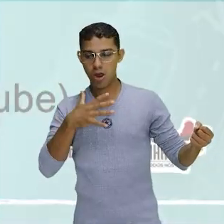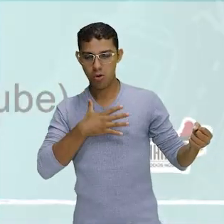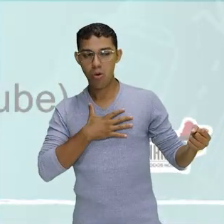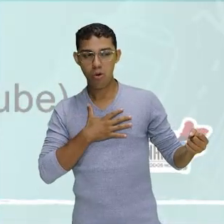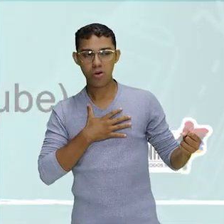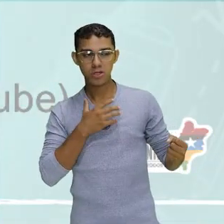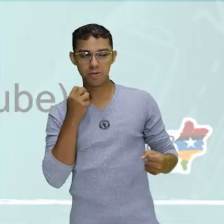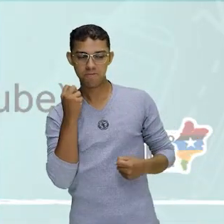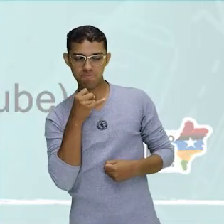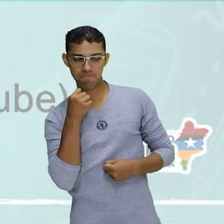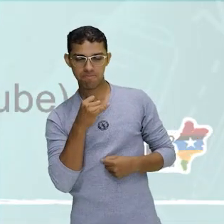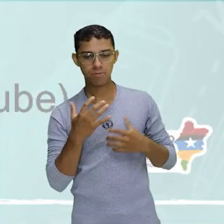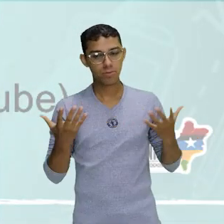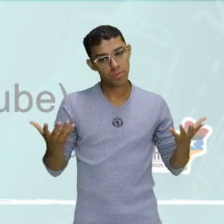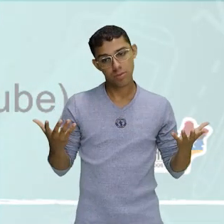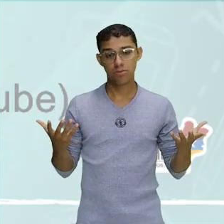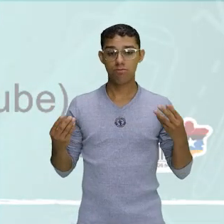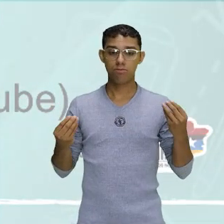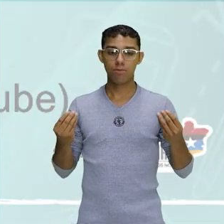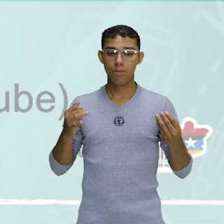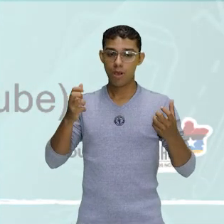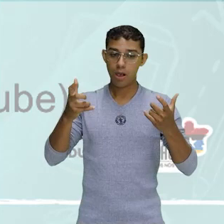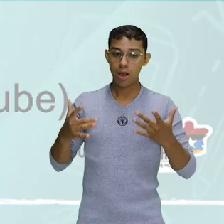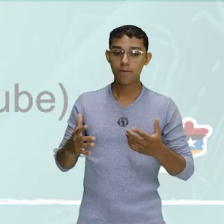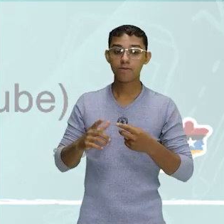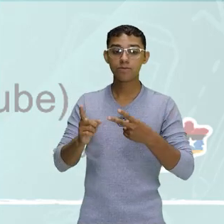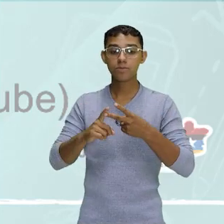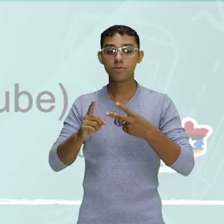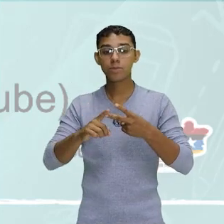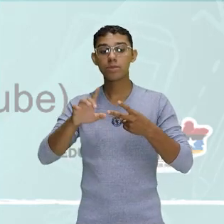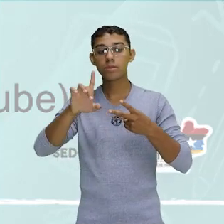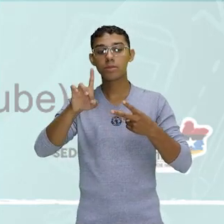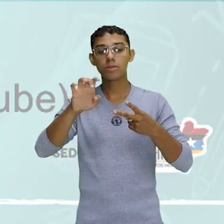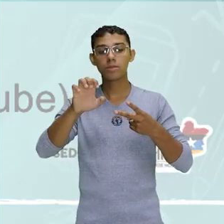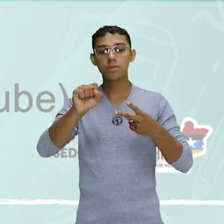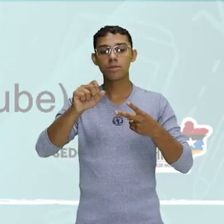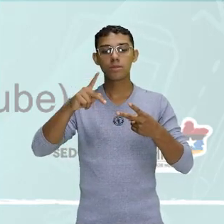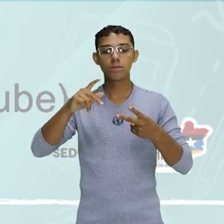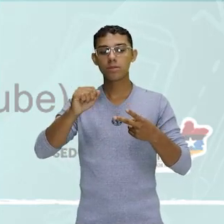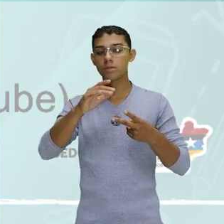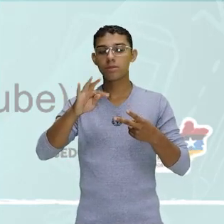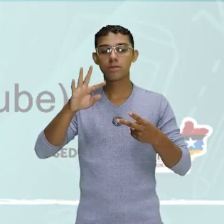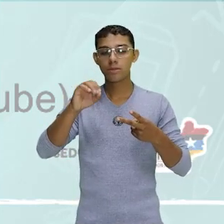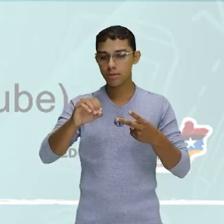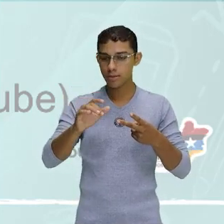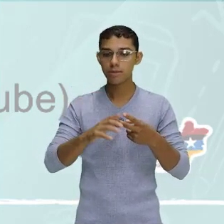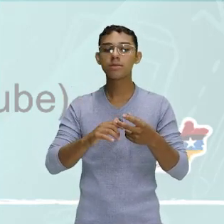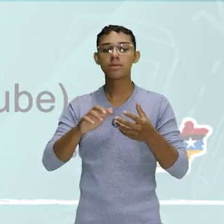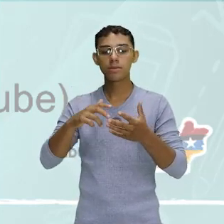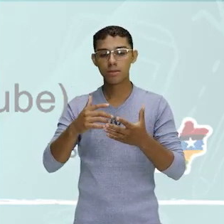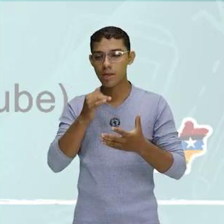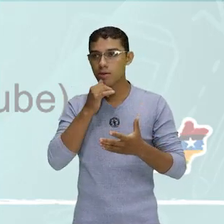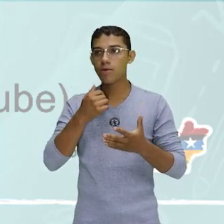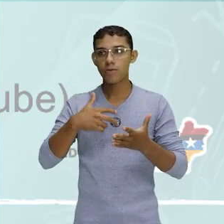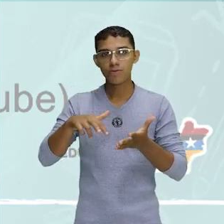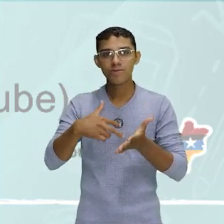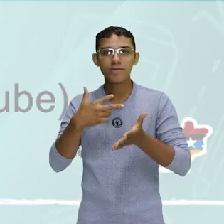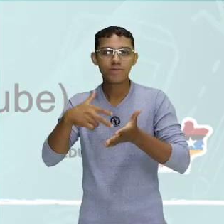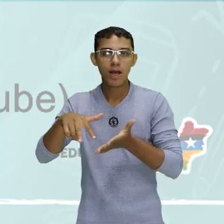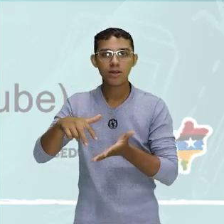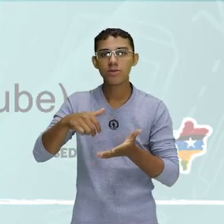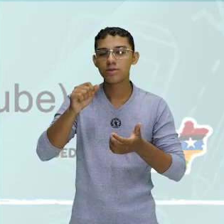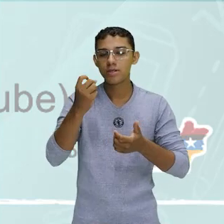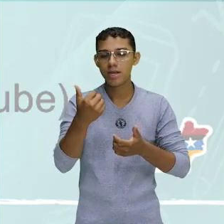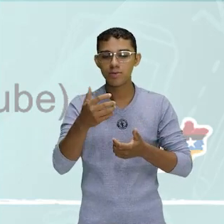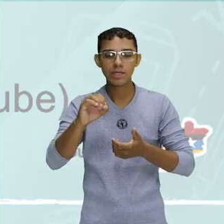também de Fonsi, tá? Despacito, que é aquela música que todo mundo conhece, né? Que diz assim, despacito, quero